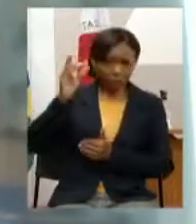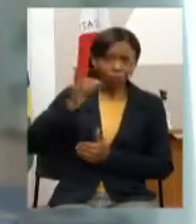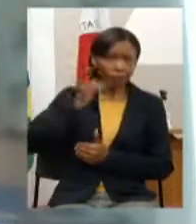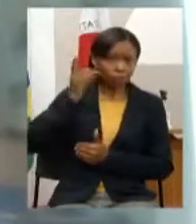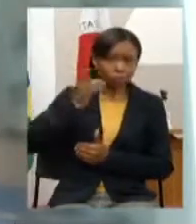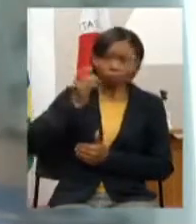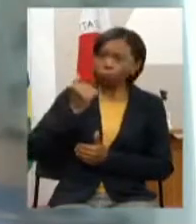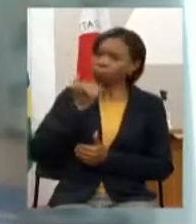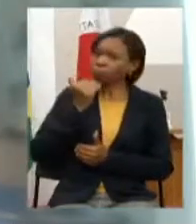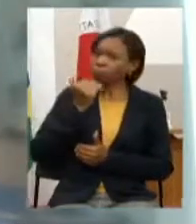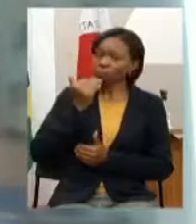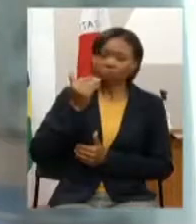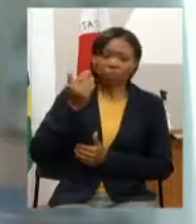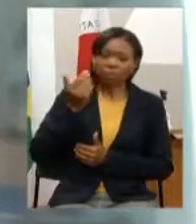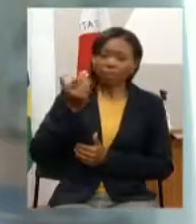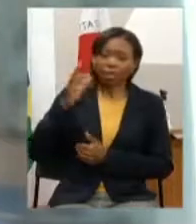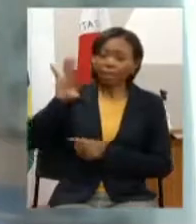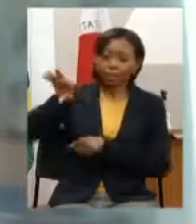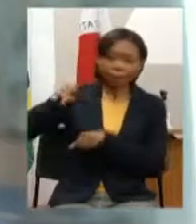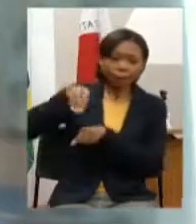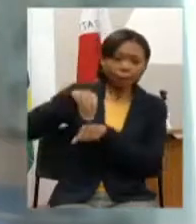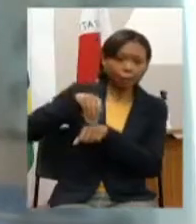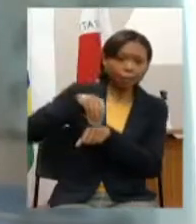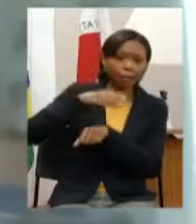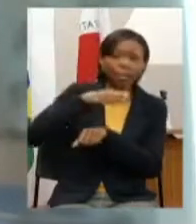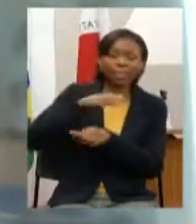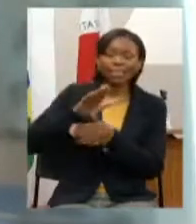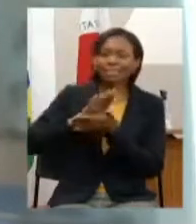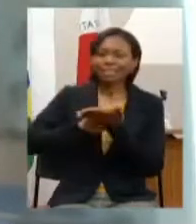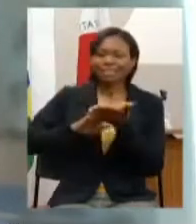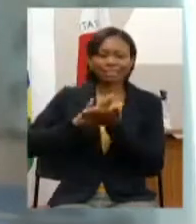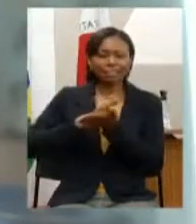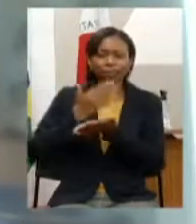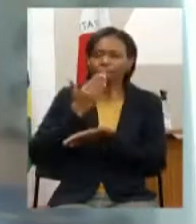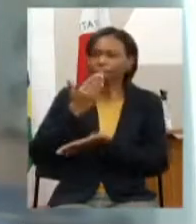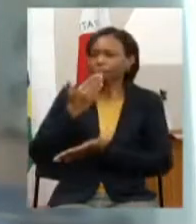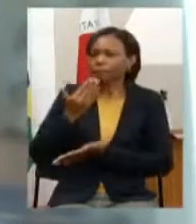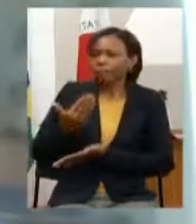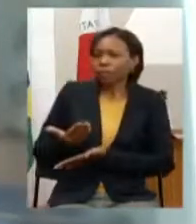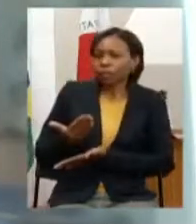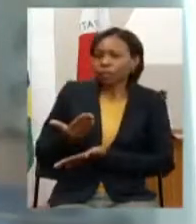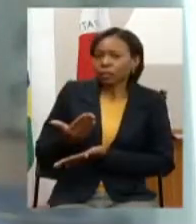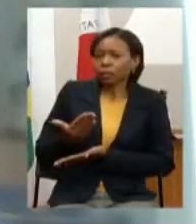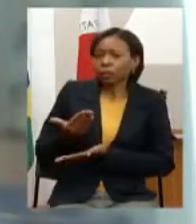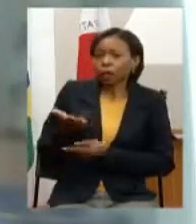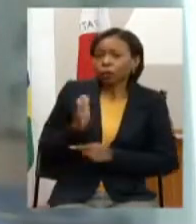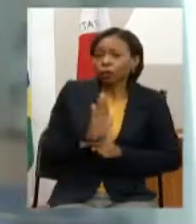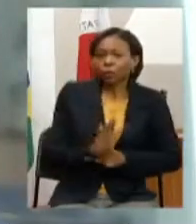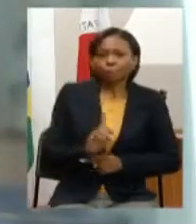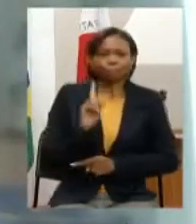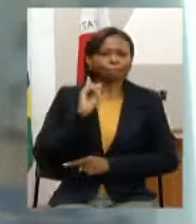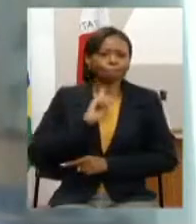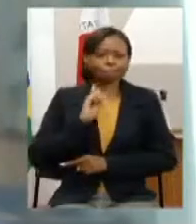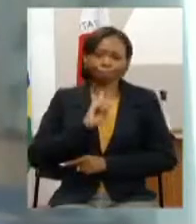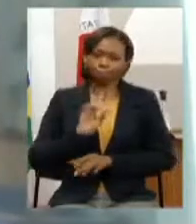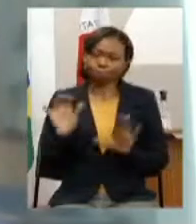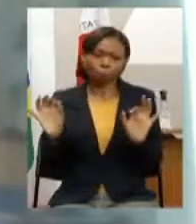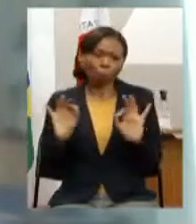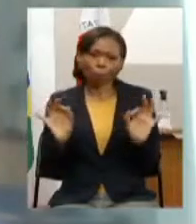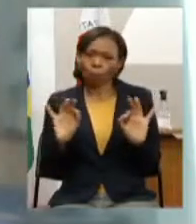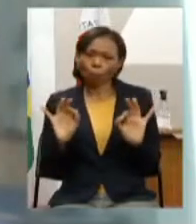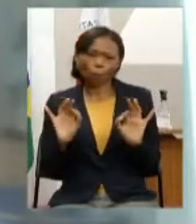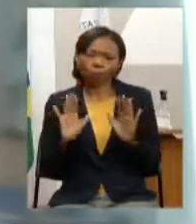levado a nenhum desses órgãos qualquer tipo de reivindicação para o estado de Minas Gerais então a gente